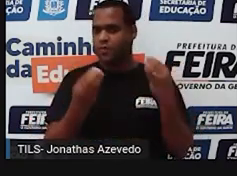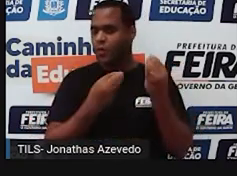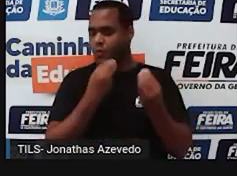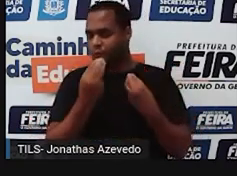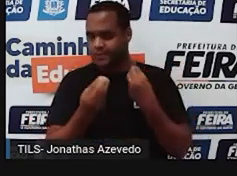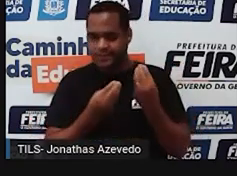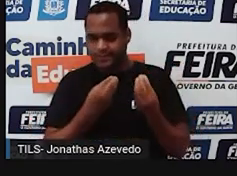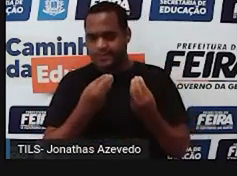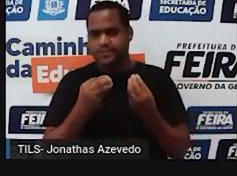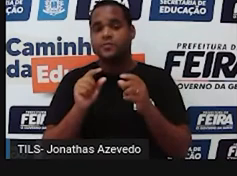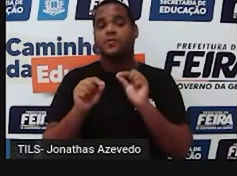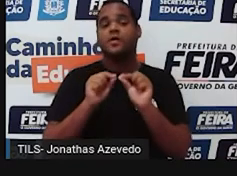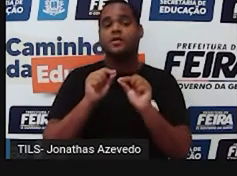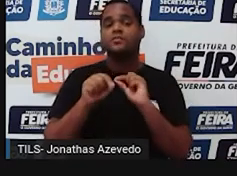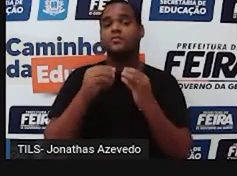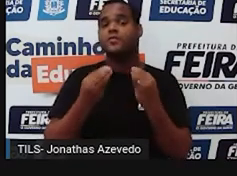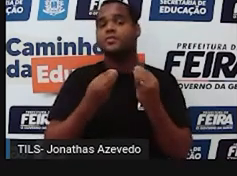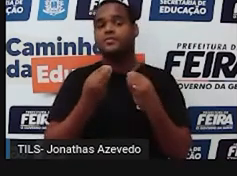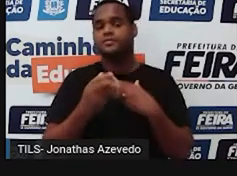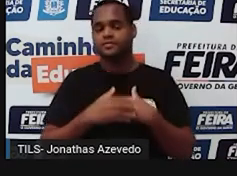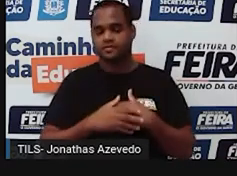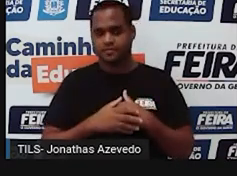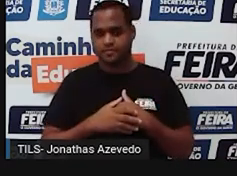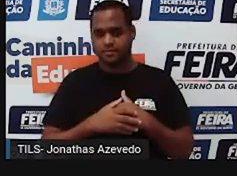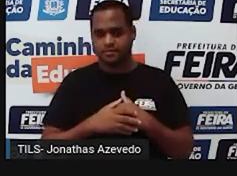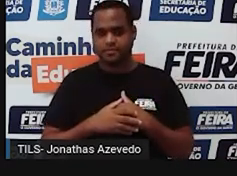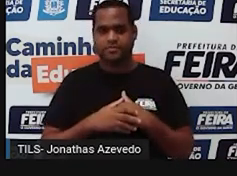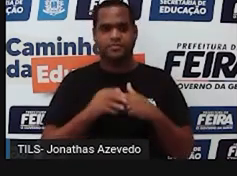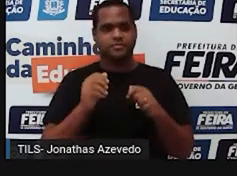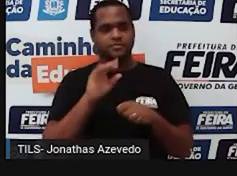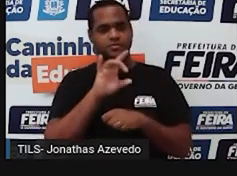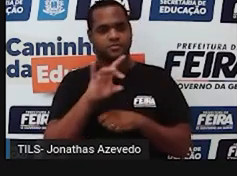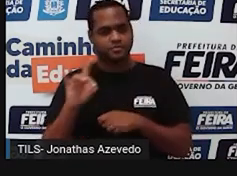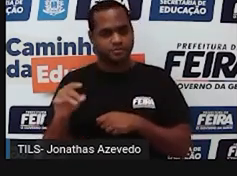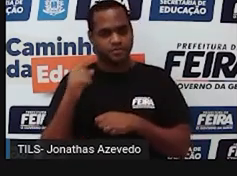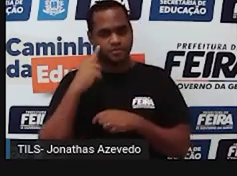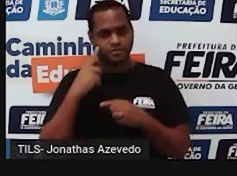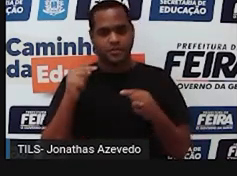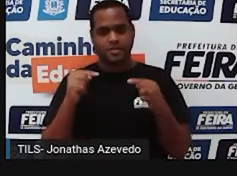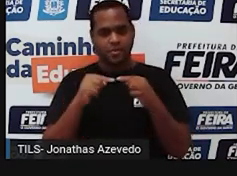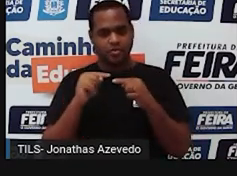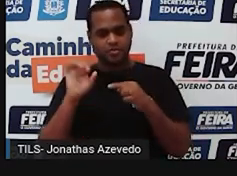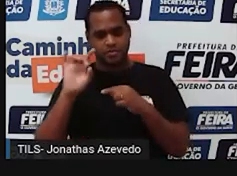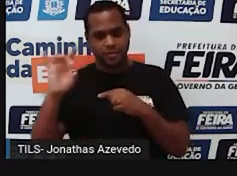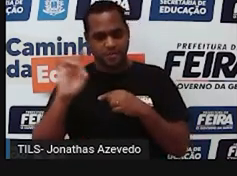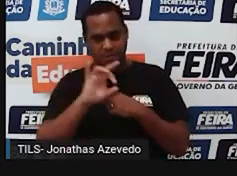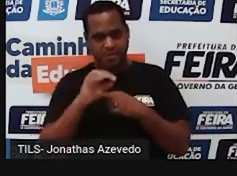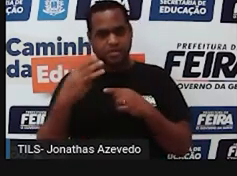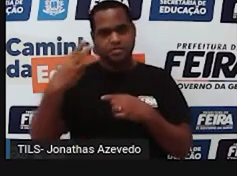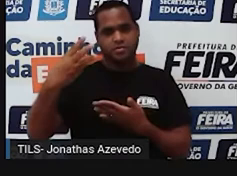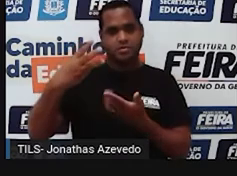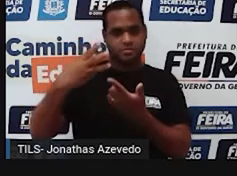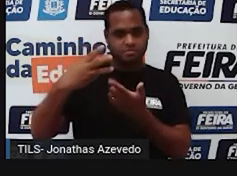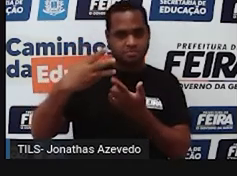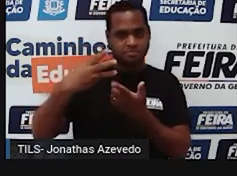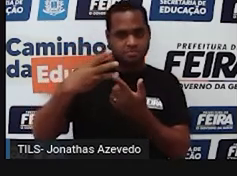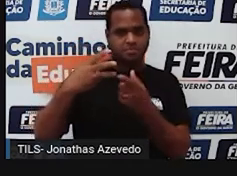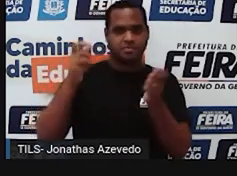maneira qual é a maneira? de maneira que cada ponto dessa corda dessa terceira corda